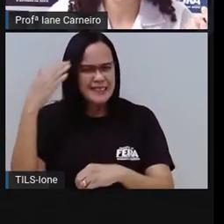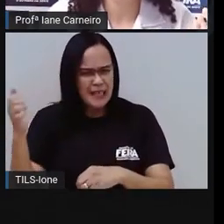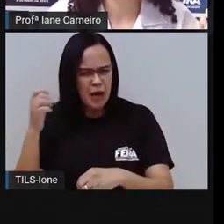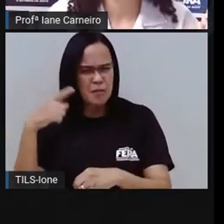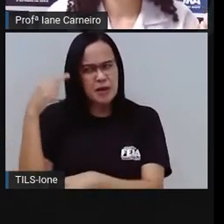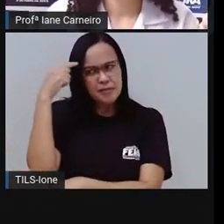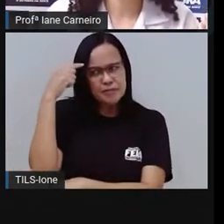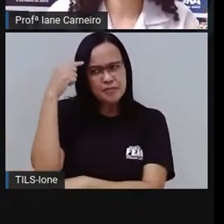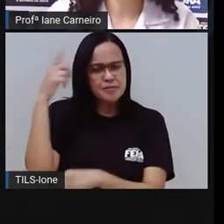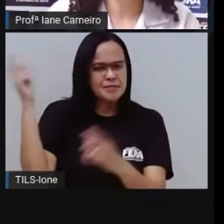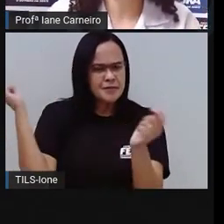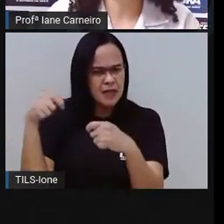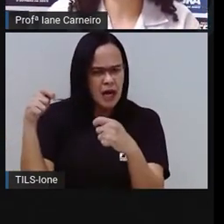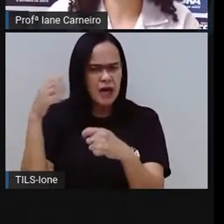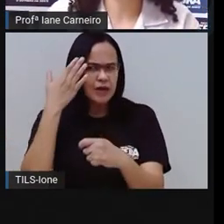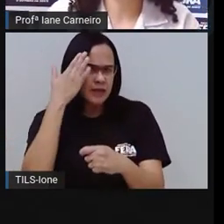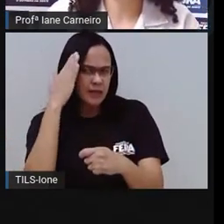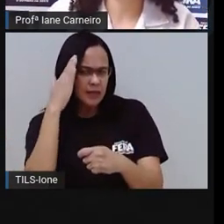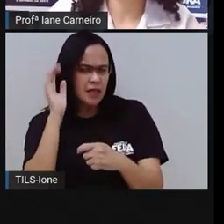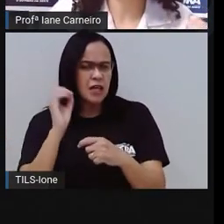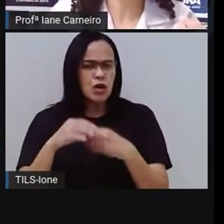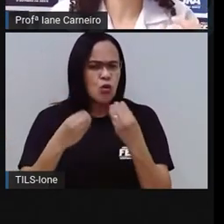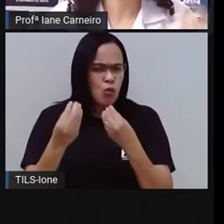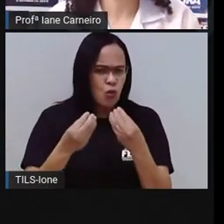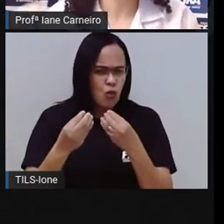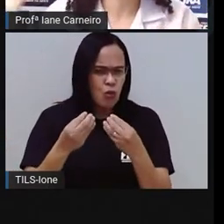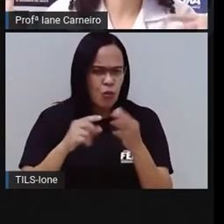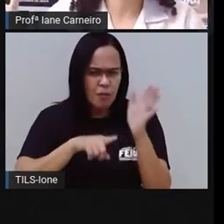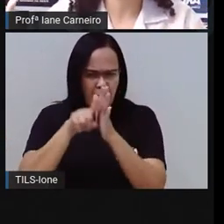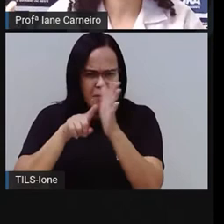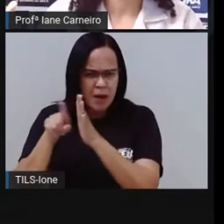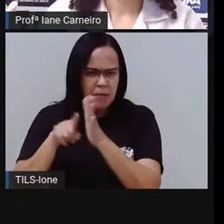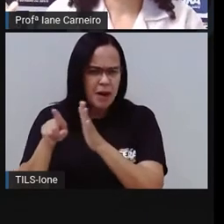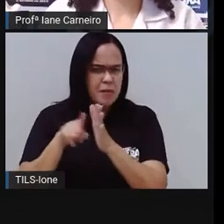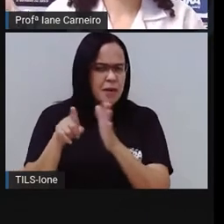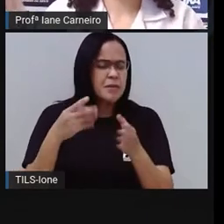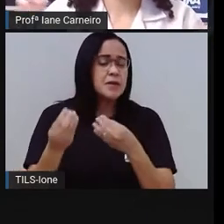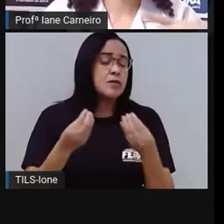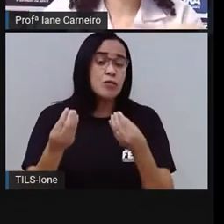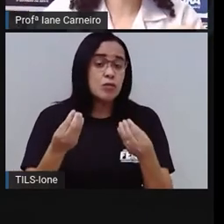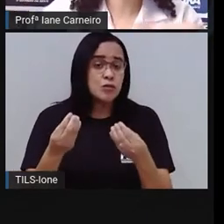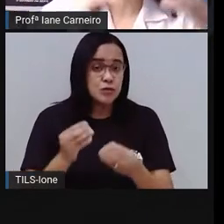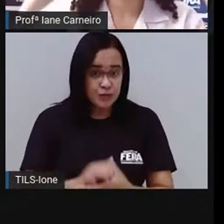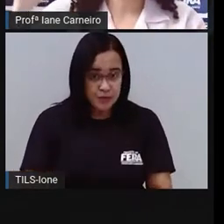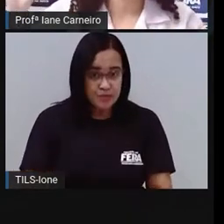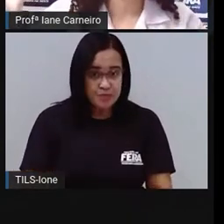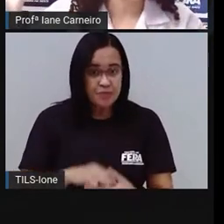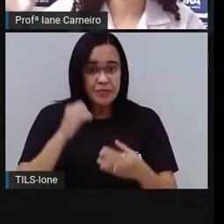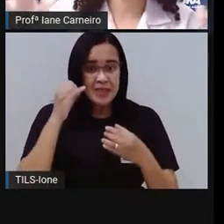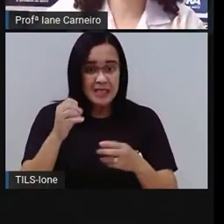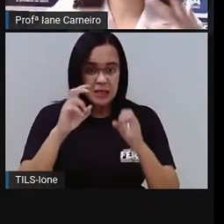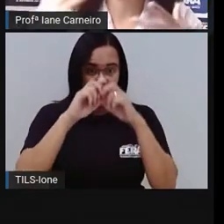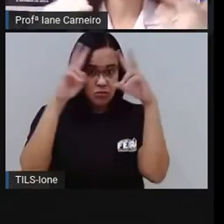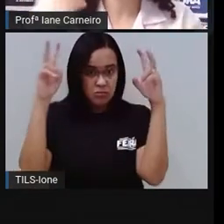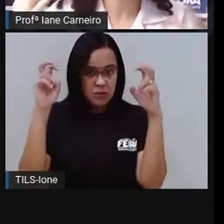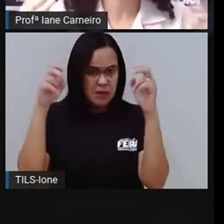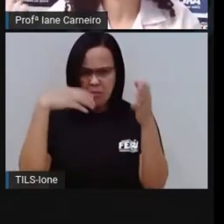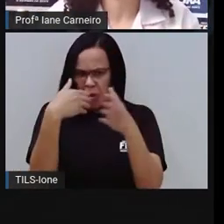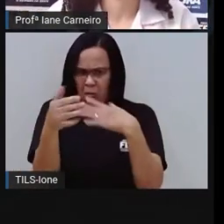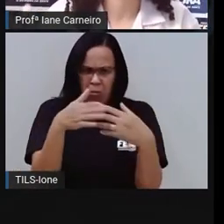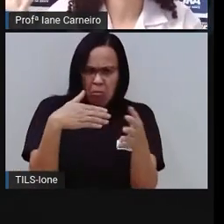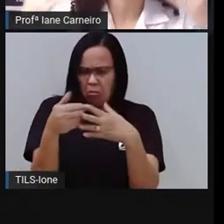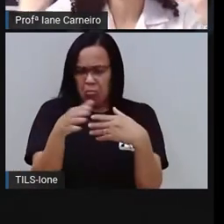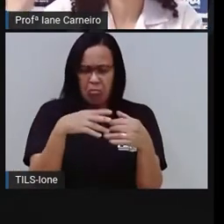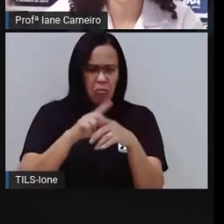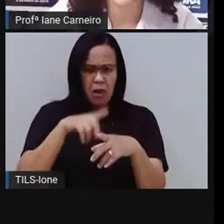consiga entender o que a adivinha tá falando, porque se tiver, né? Um tema aleatório, a gente não saber nem do que tá